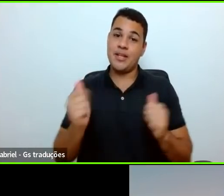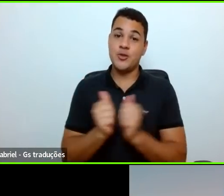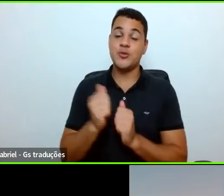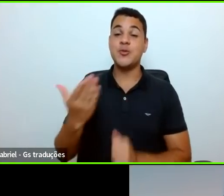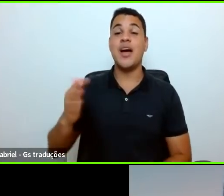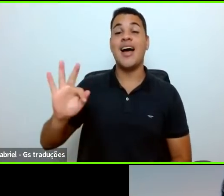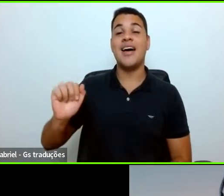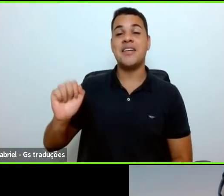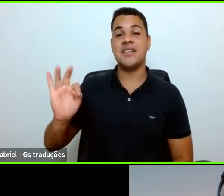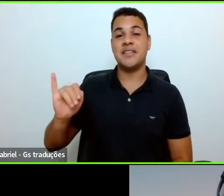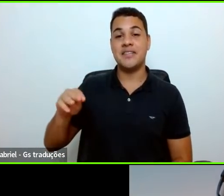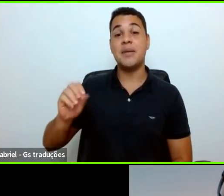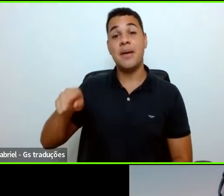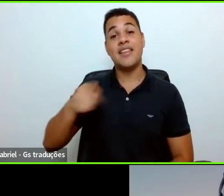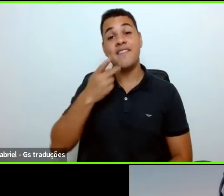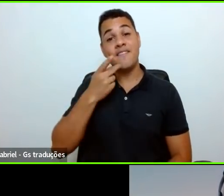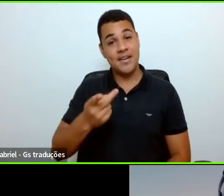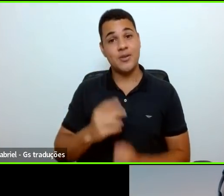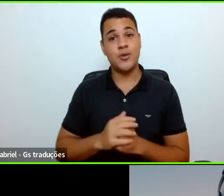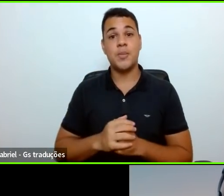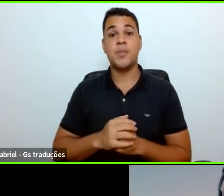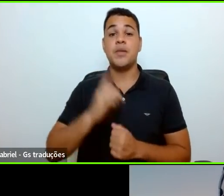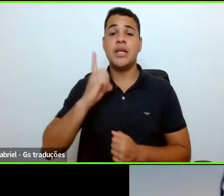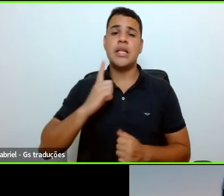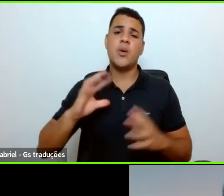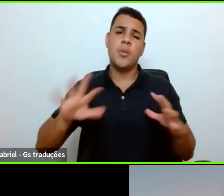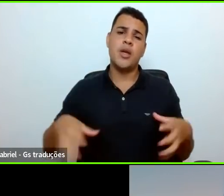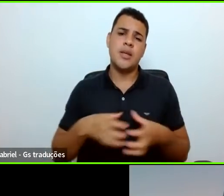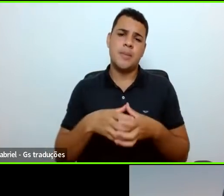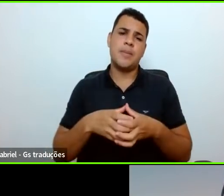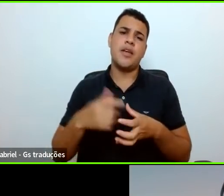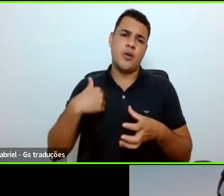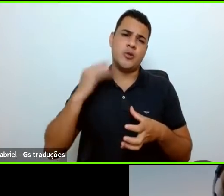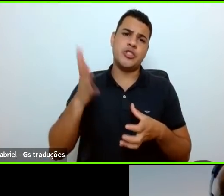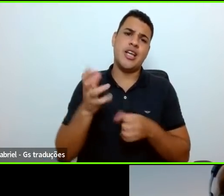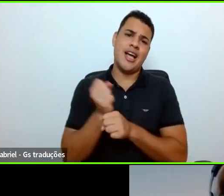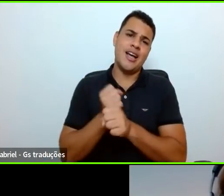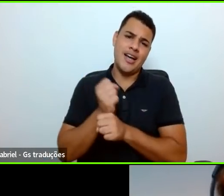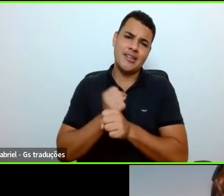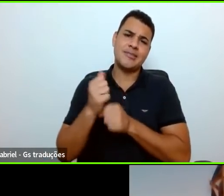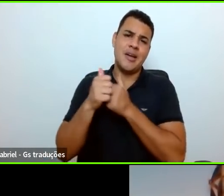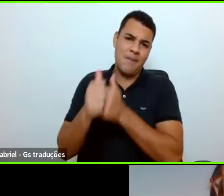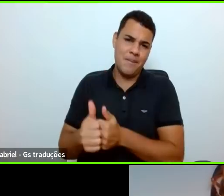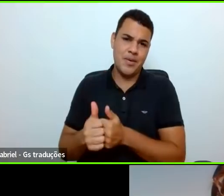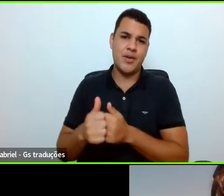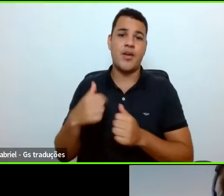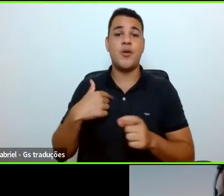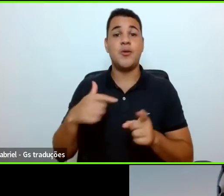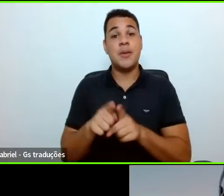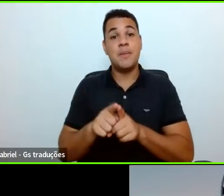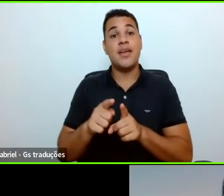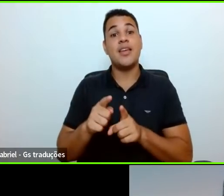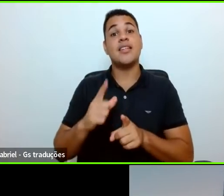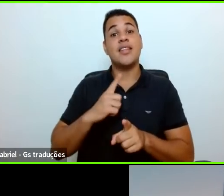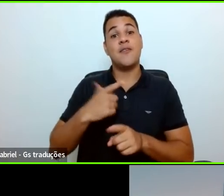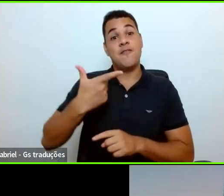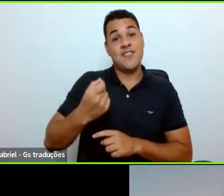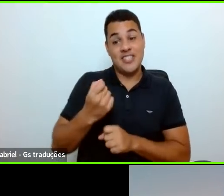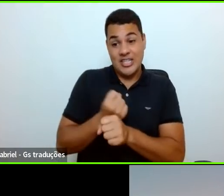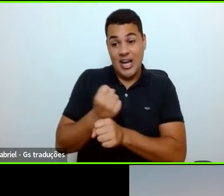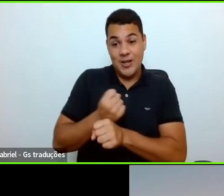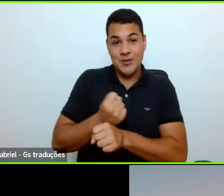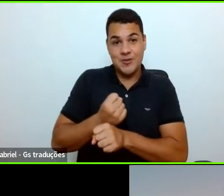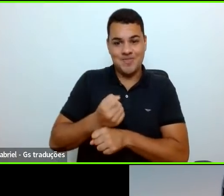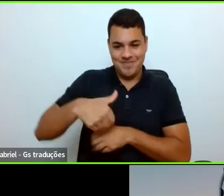destacar, né? Uma equipe que eu acompanho há muitos anos, né? Estou fazendo 20 anos do meu concurso. Então,